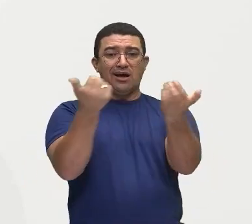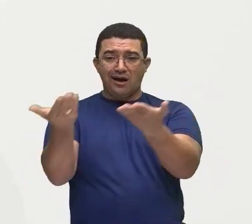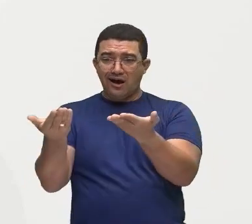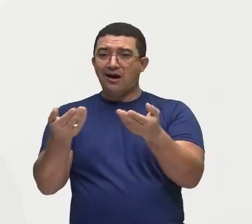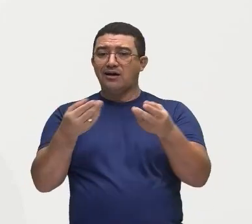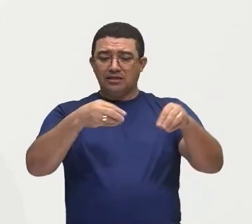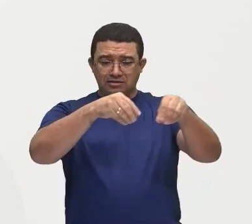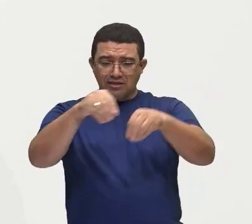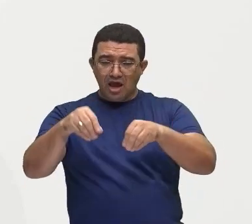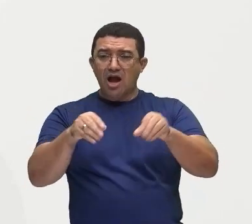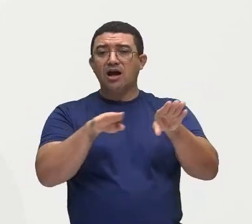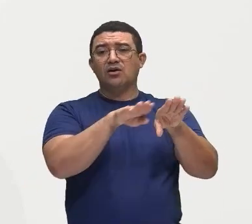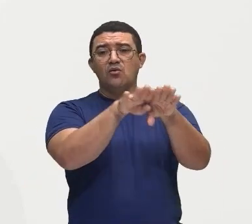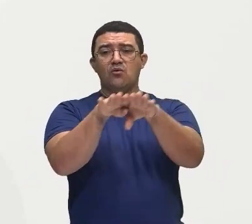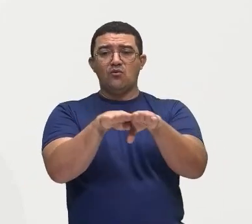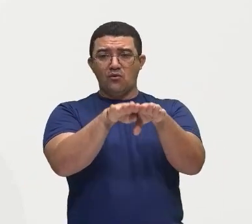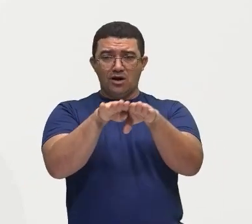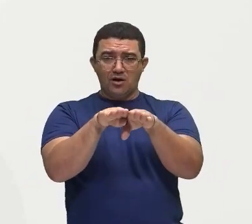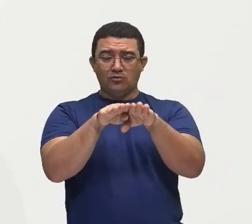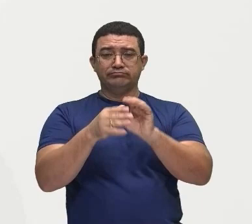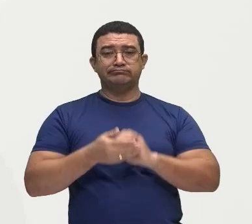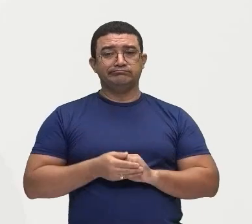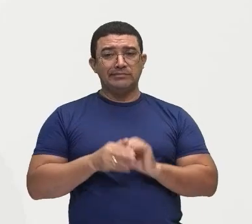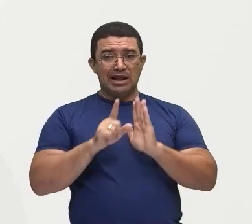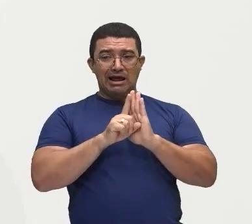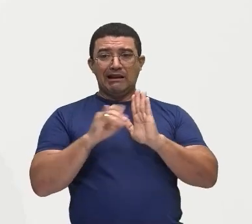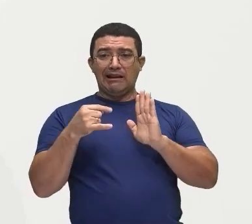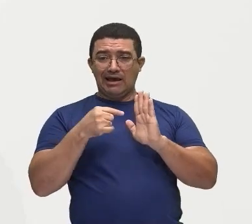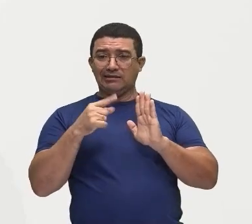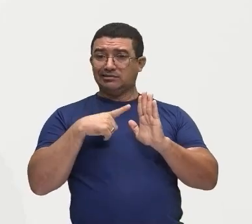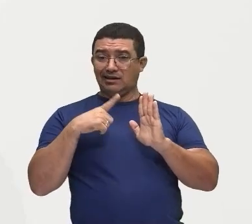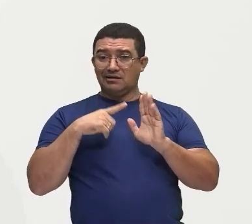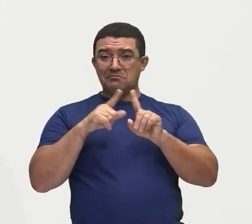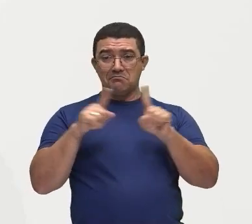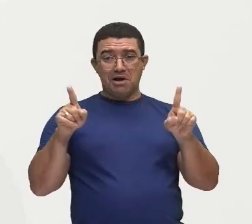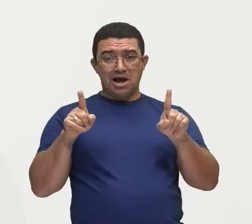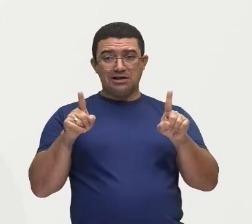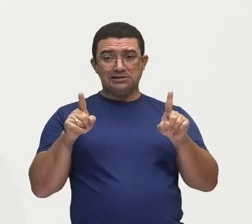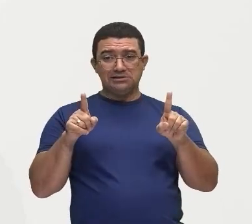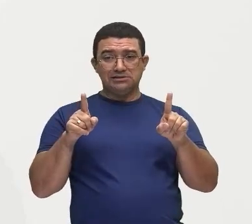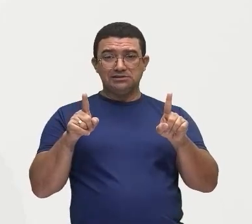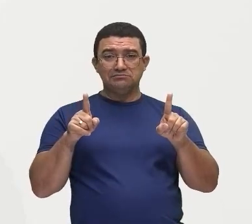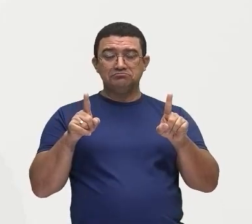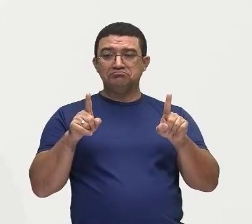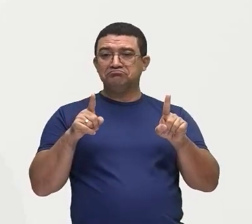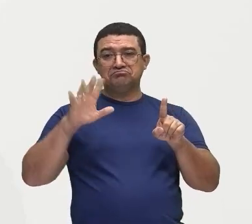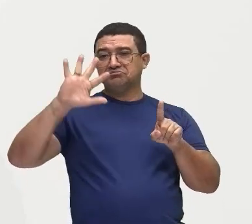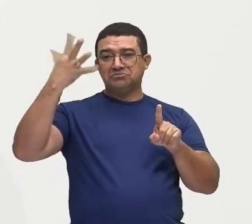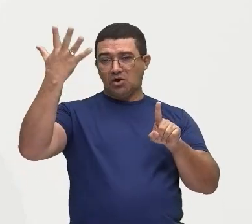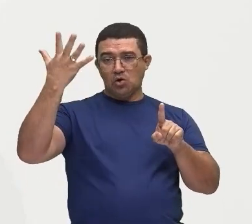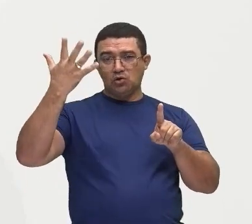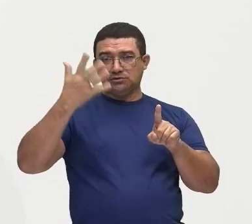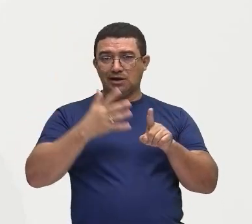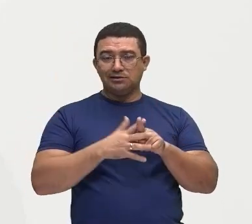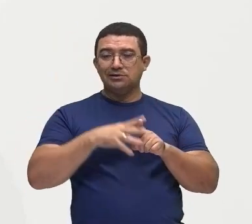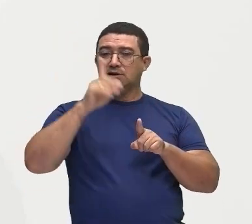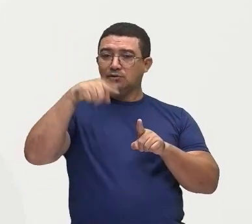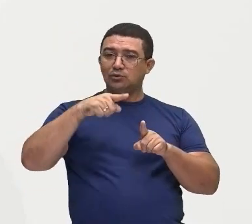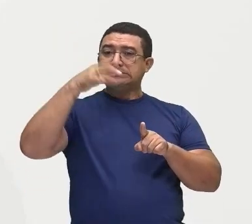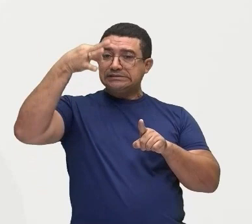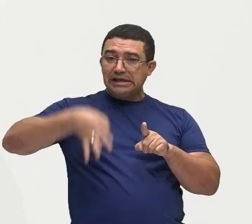igualitária, tá? Então, na teoria, gente, é isso aqui, olha, redistribuir as terras, né? Pra que todos possam utilizar,